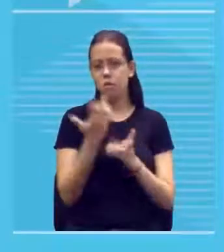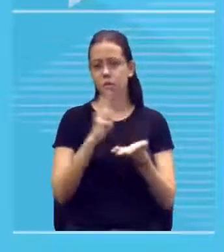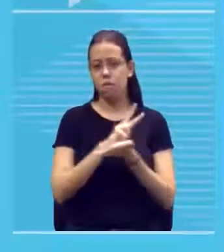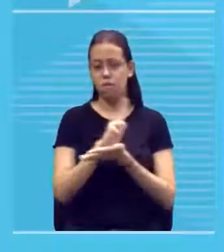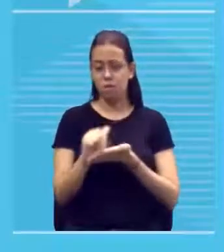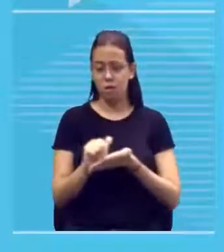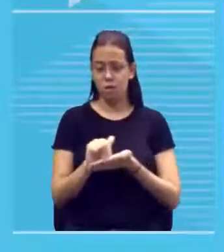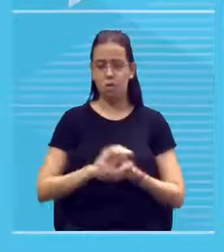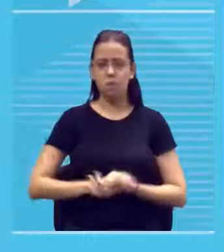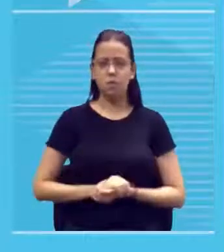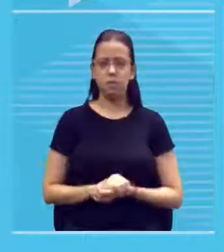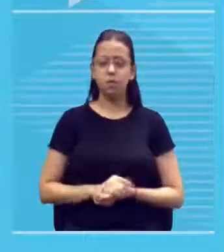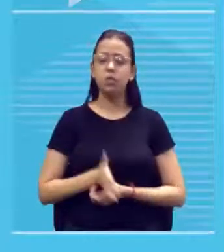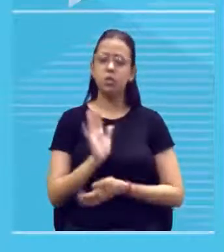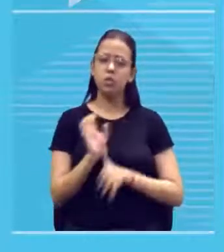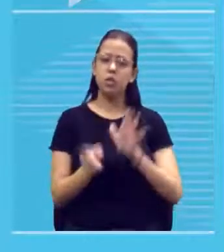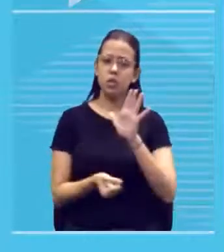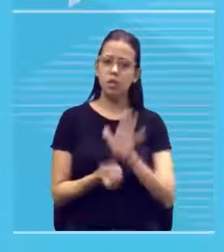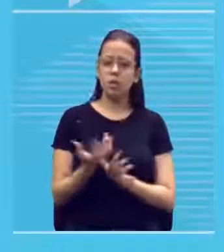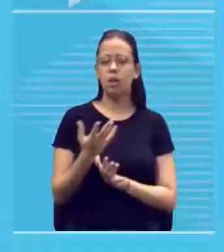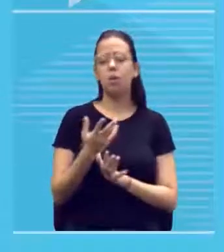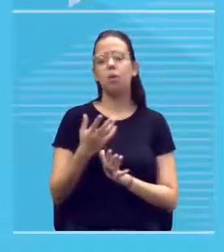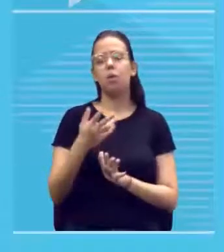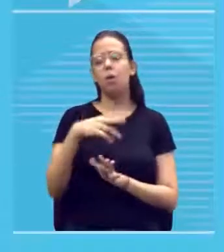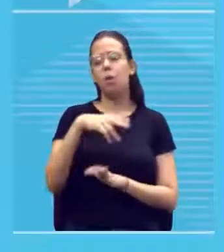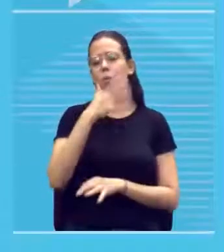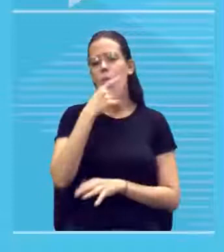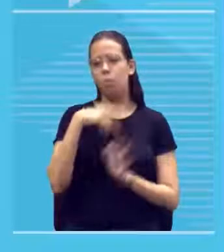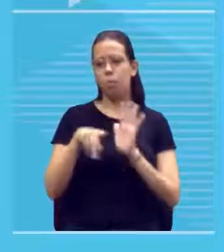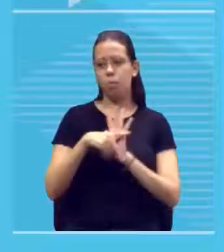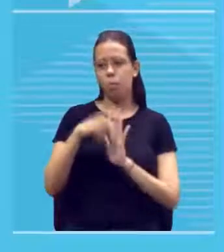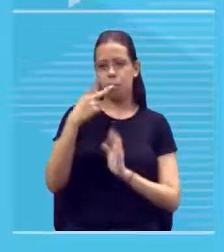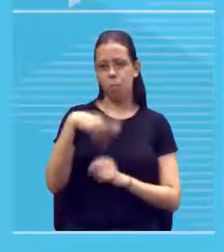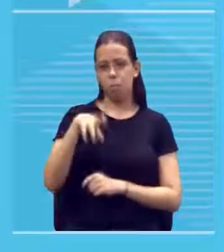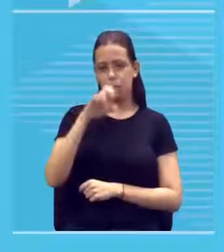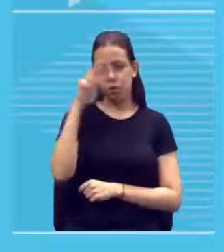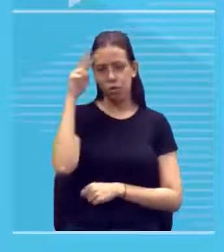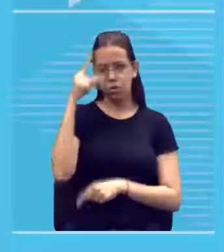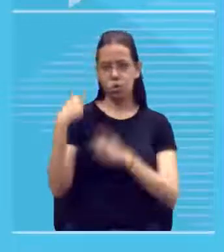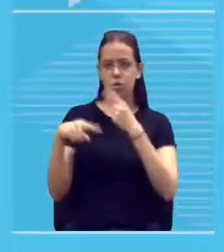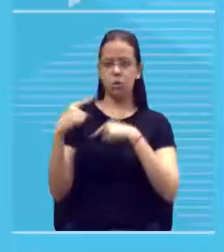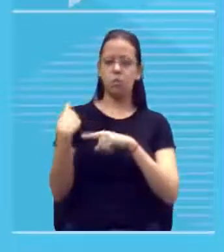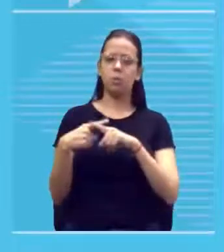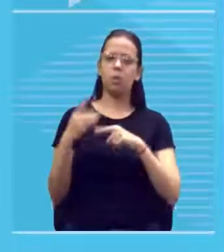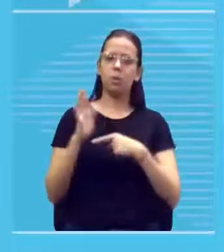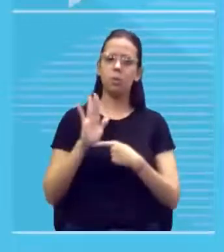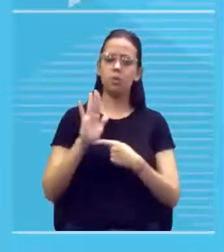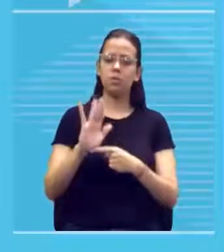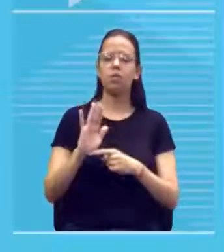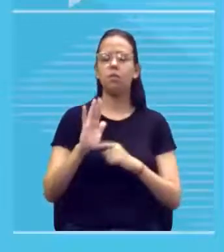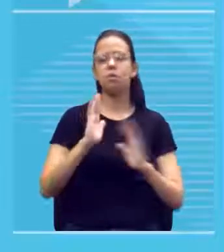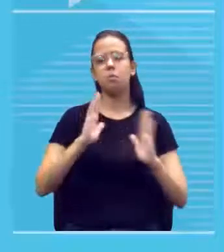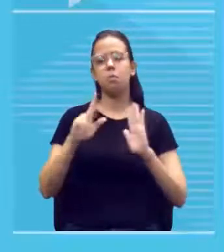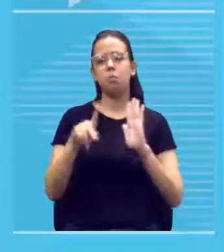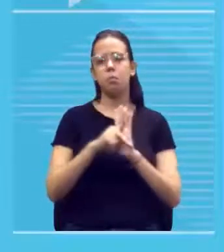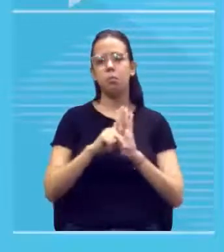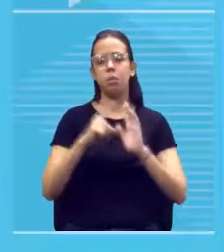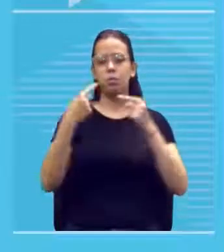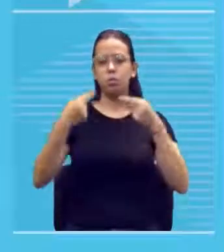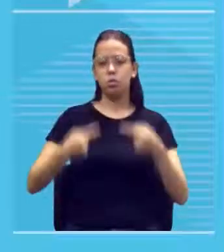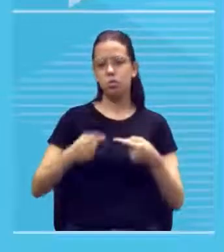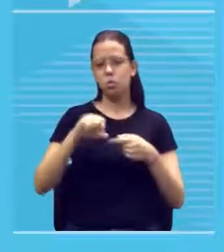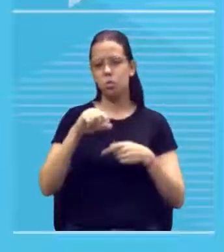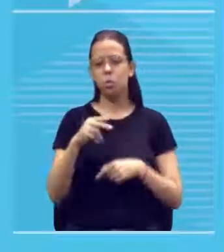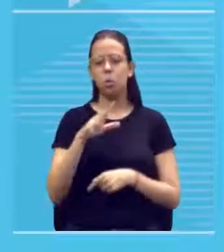figurativas já eram produzidas pelos homens da pré-história os quais representavam cenas de luta caça e rituais baseado portanto